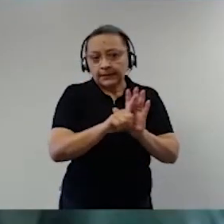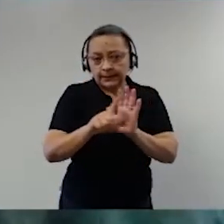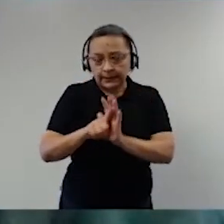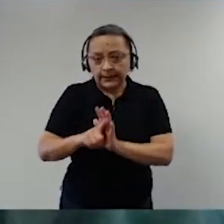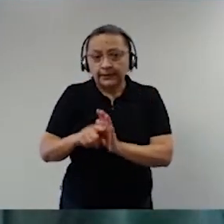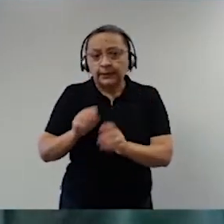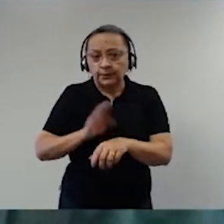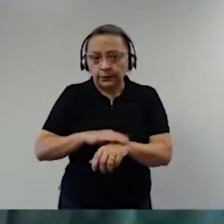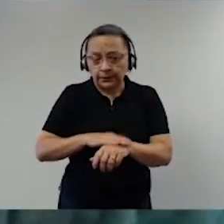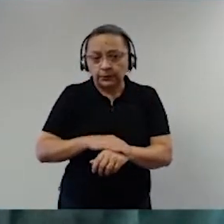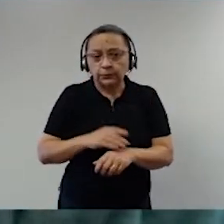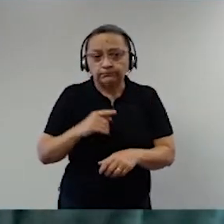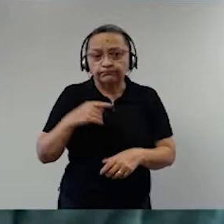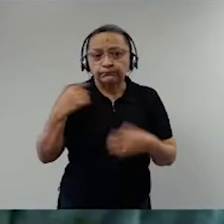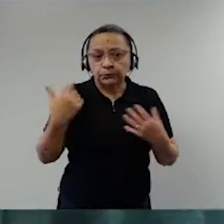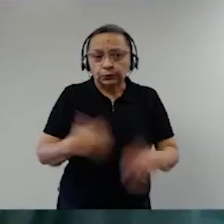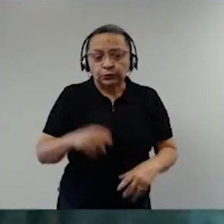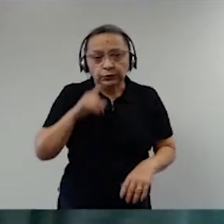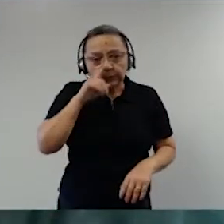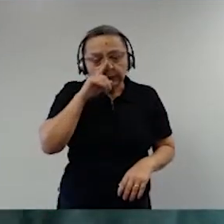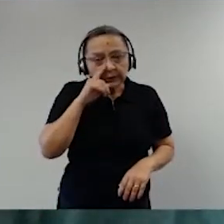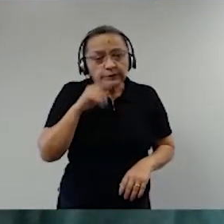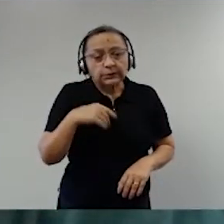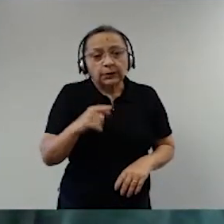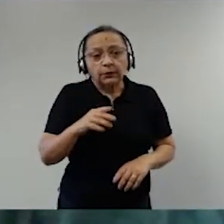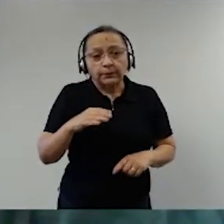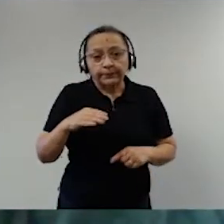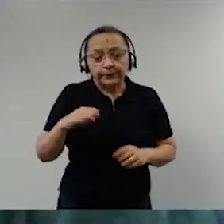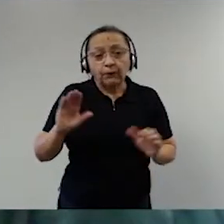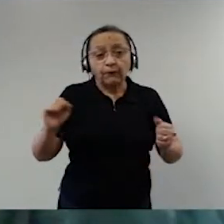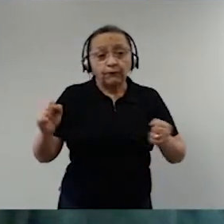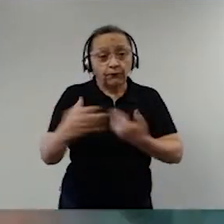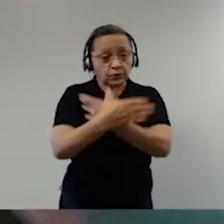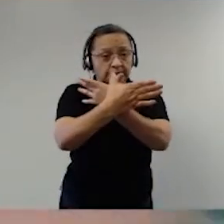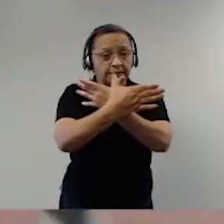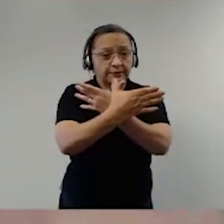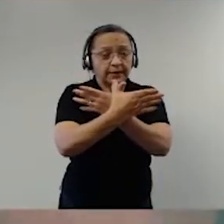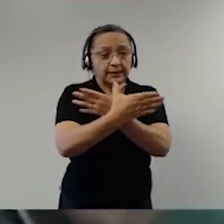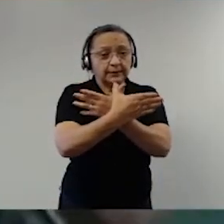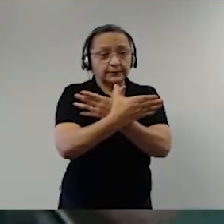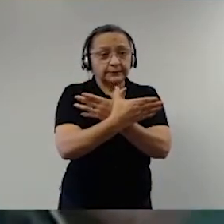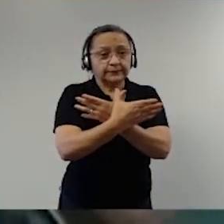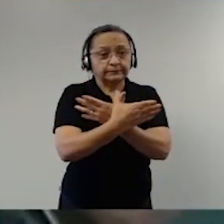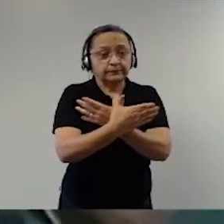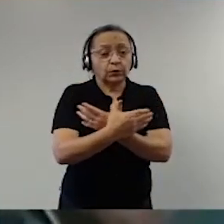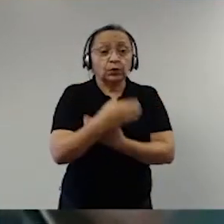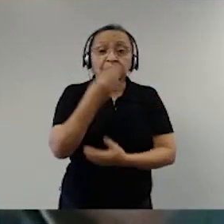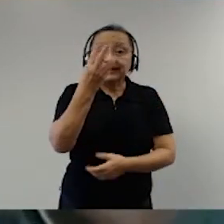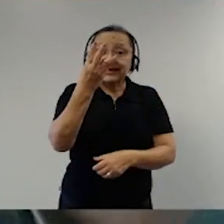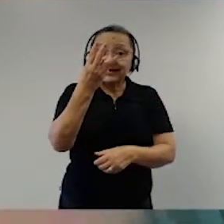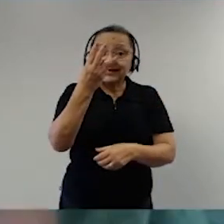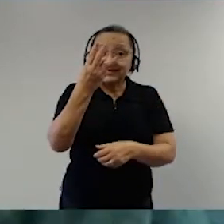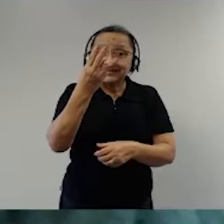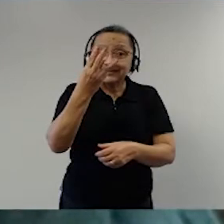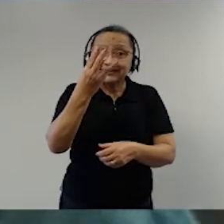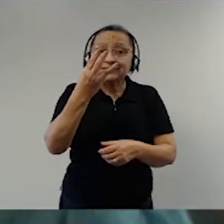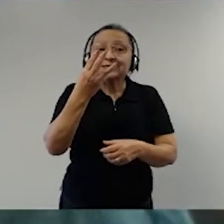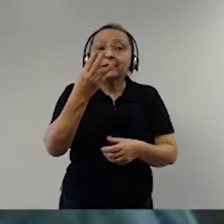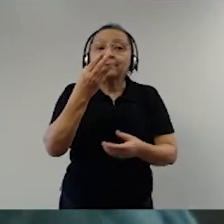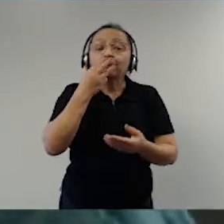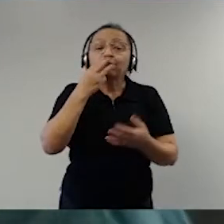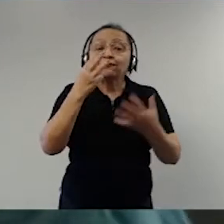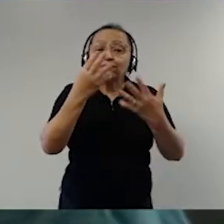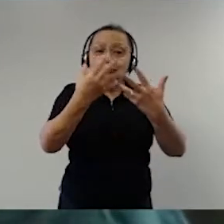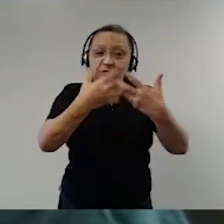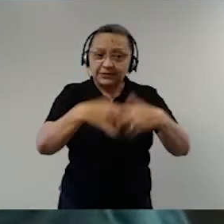que chamamos de regime constitucional das empresas. Forças Armadas com tríplice função. Quem lê o artigo